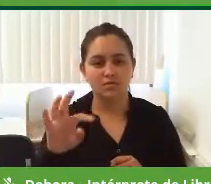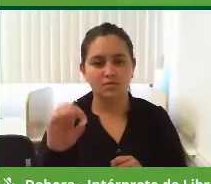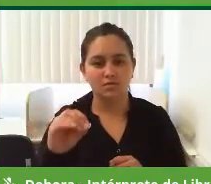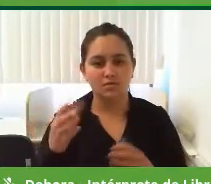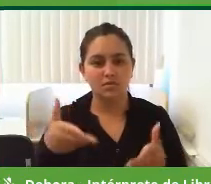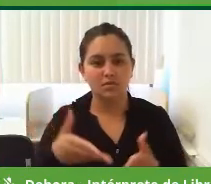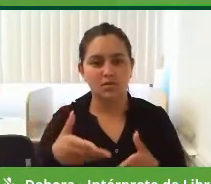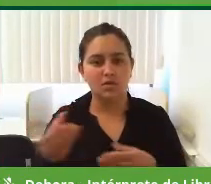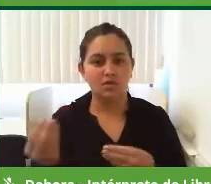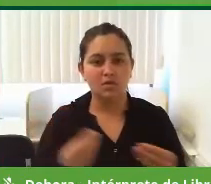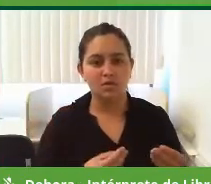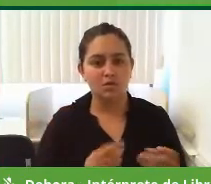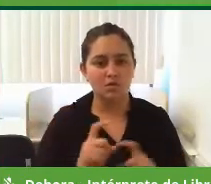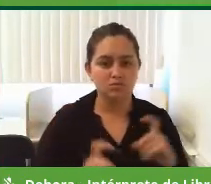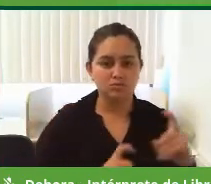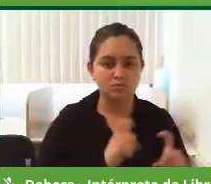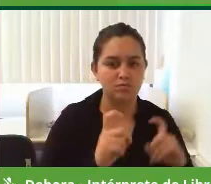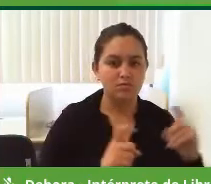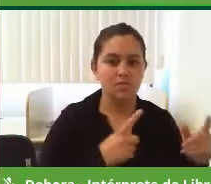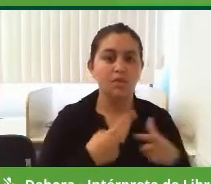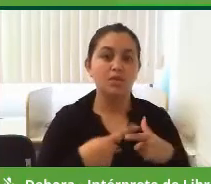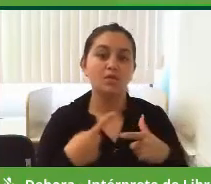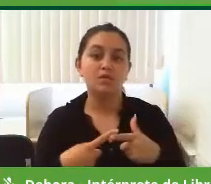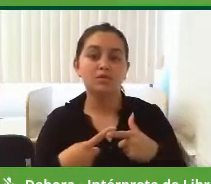traz essa preocupação, porque